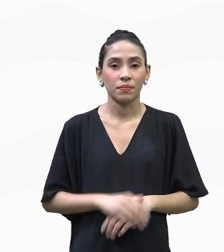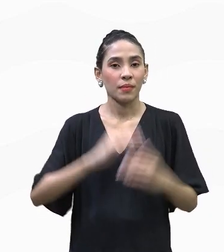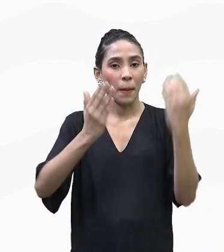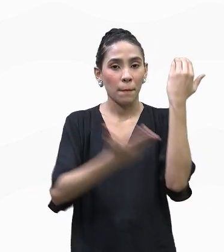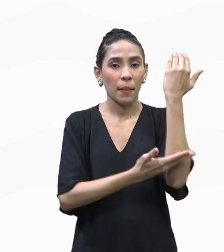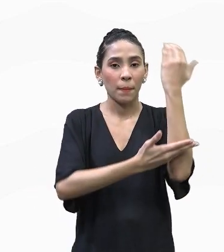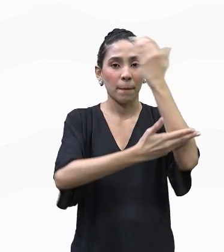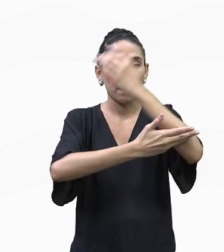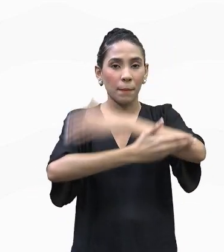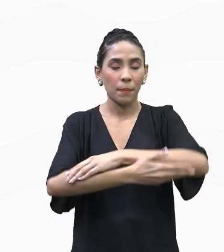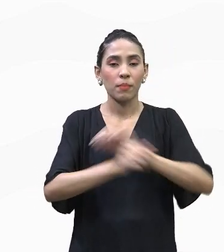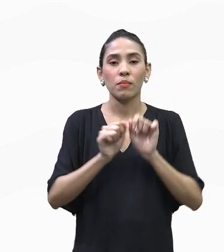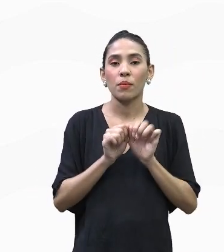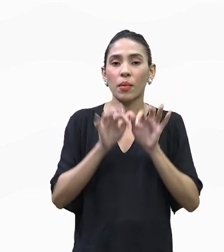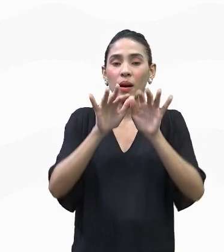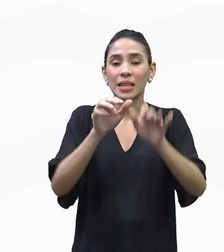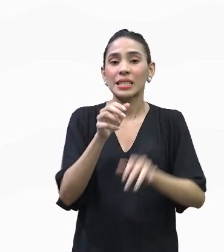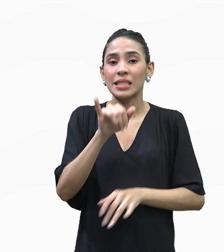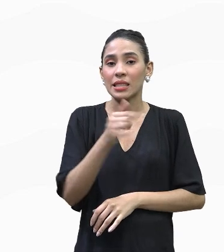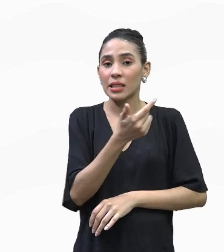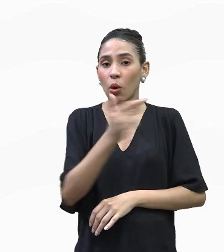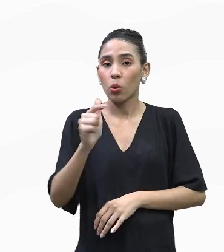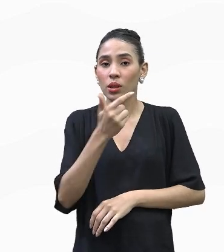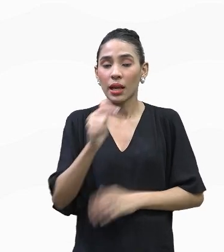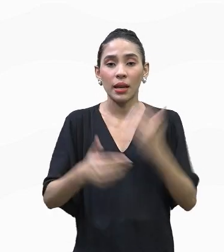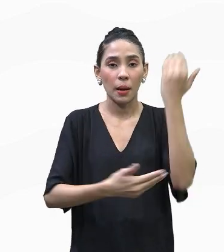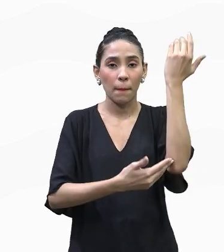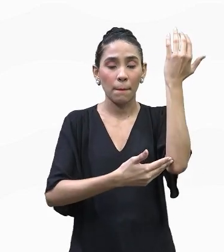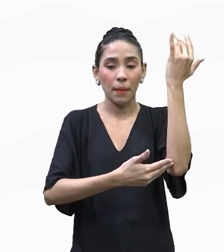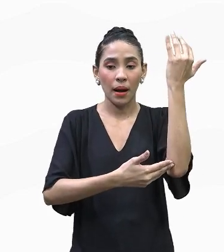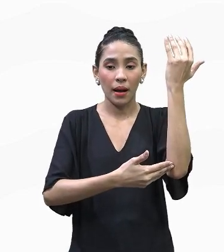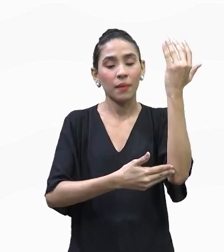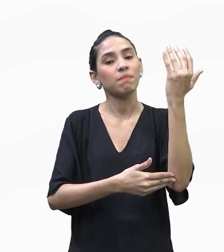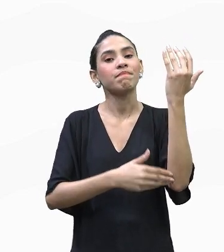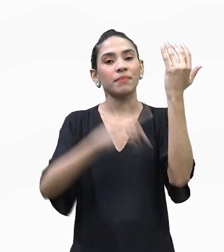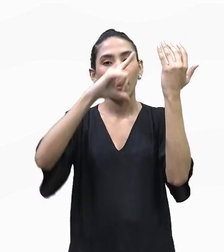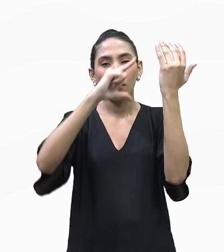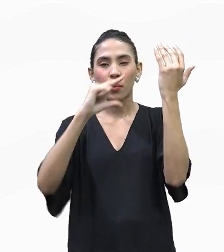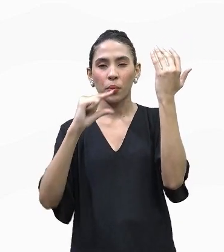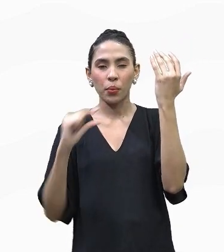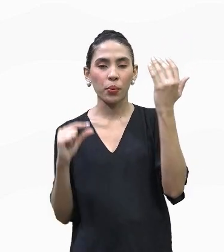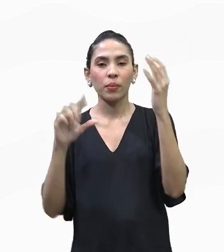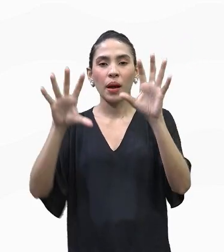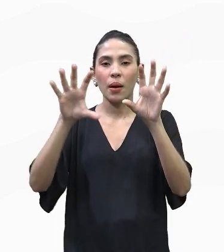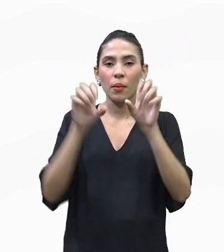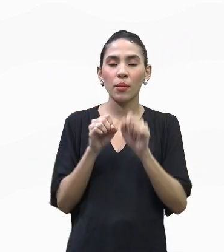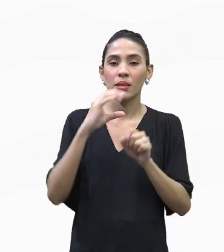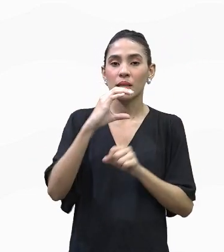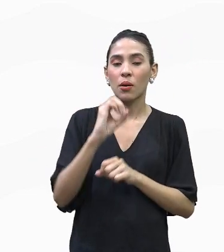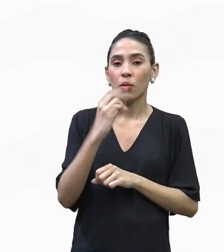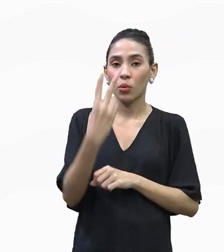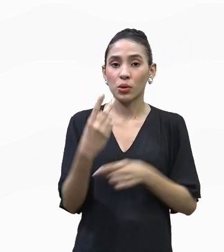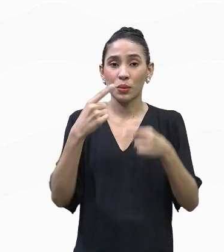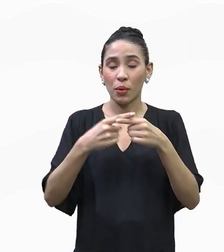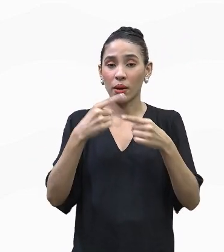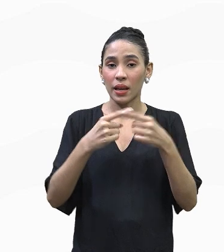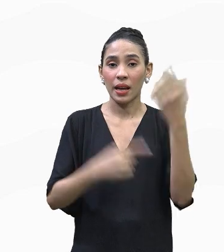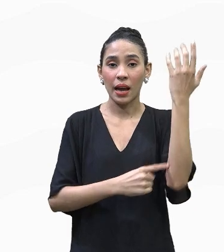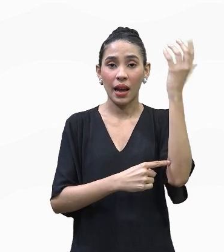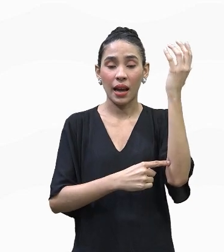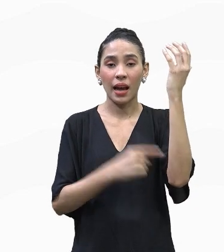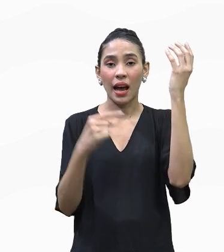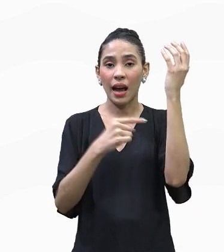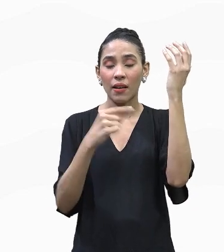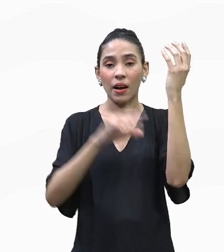liberando e, se não tem floresta, vai se reduzir a capacidade desse sequestro de carbono, porque a floresta, as árvores, elas